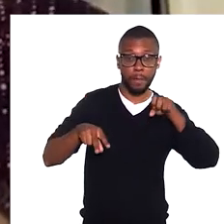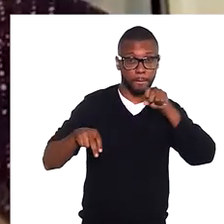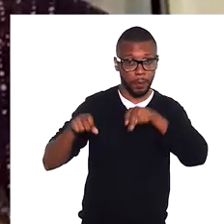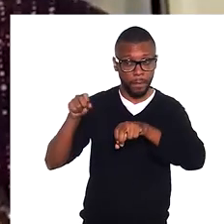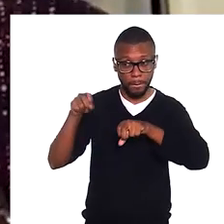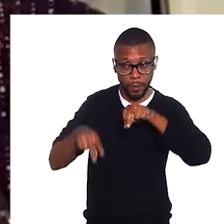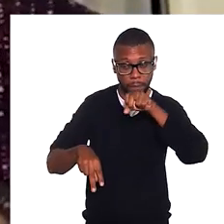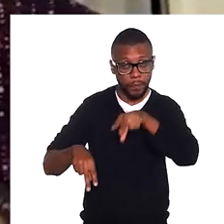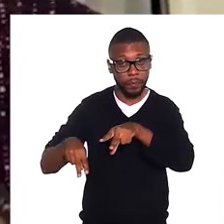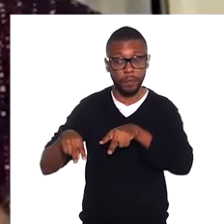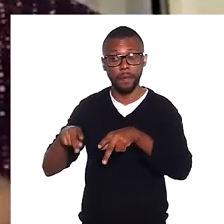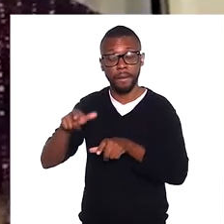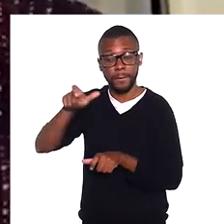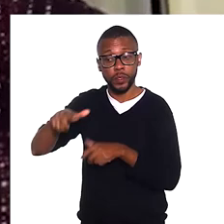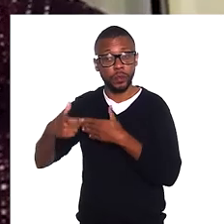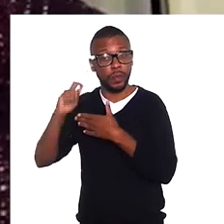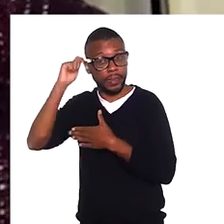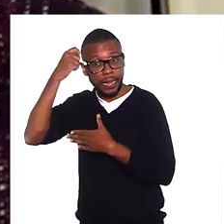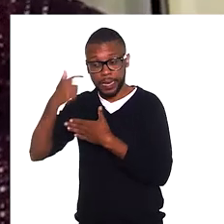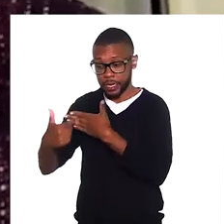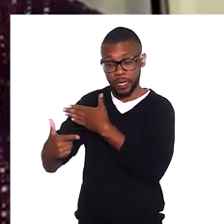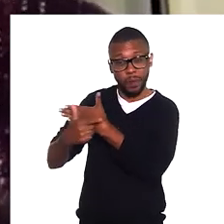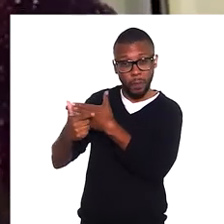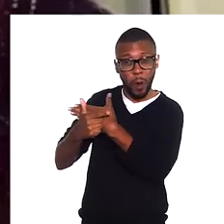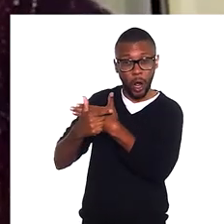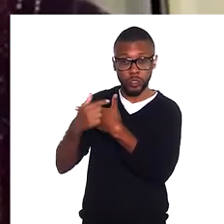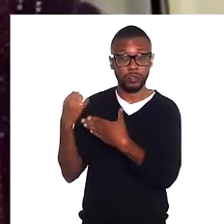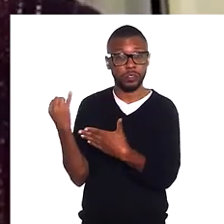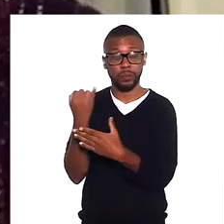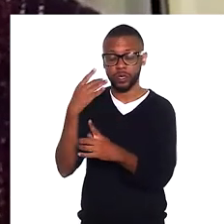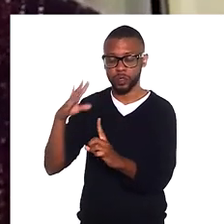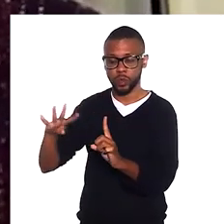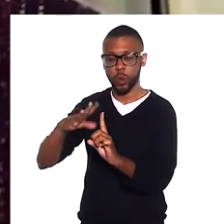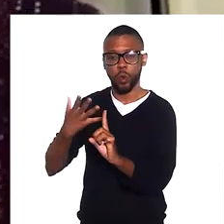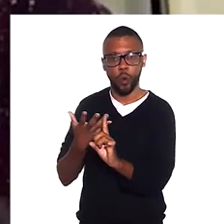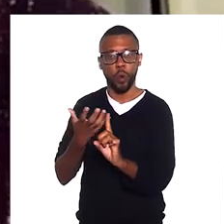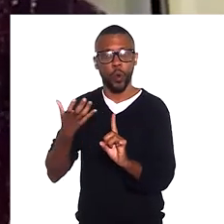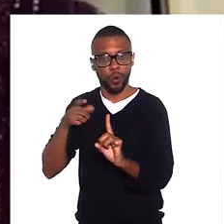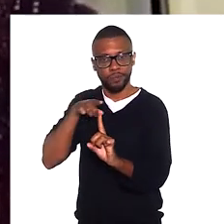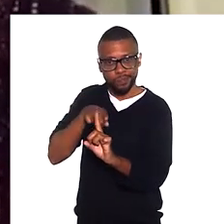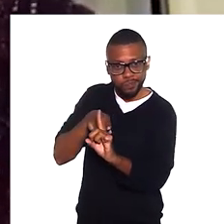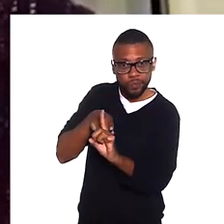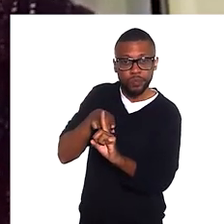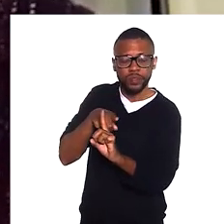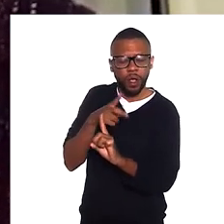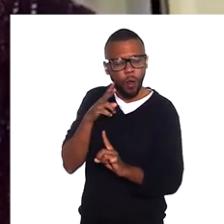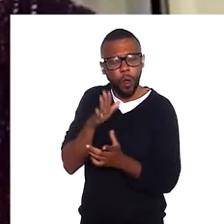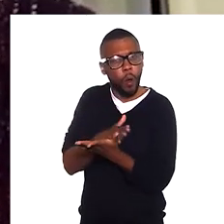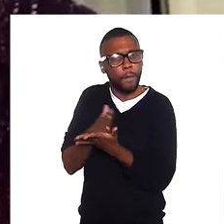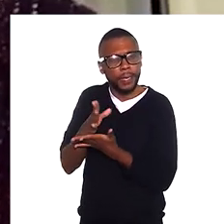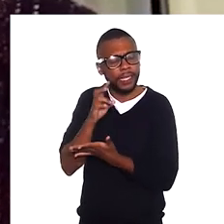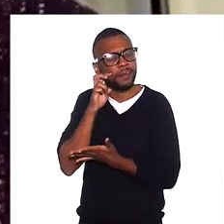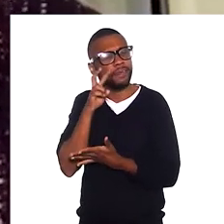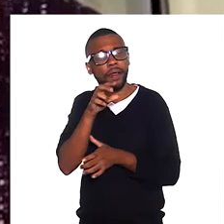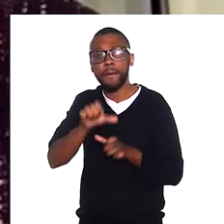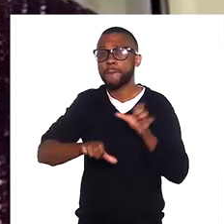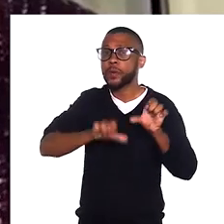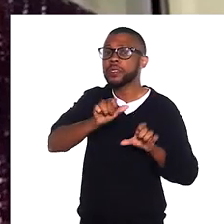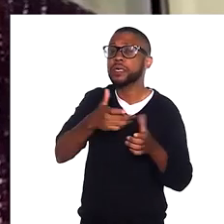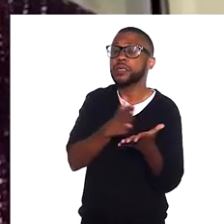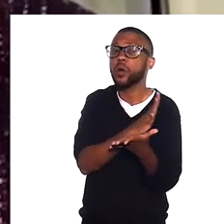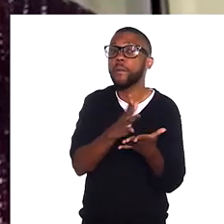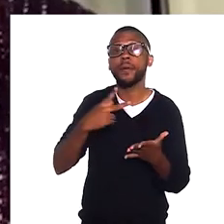de pessoas negras em postos de tomada de decisão, a gente começa a ver uma diferença também na política dessas instituições.